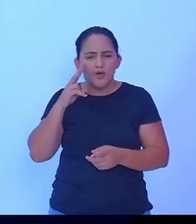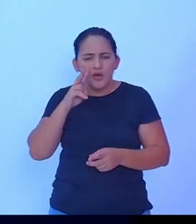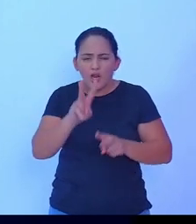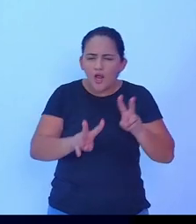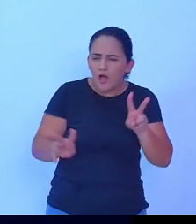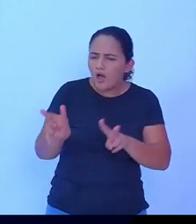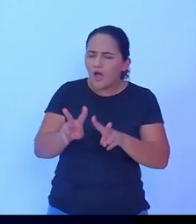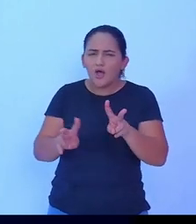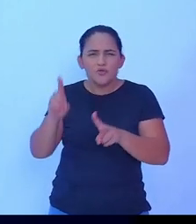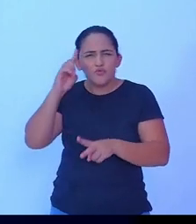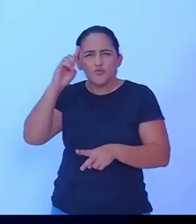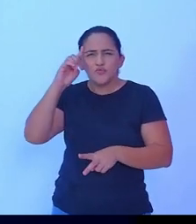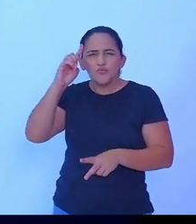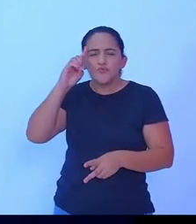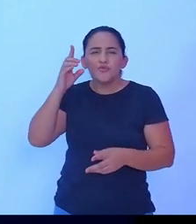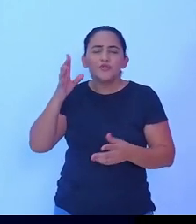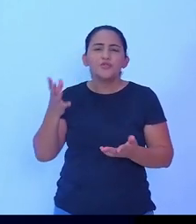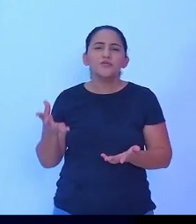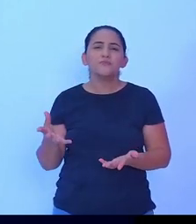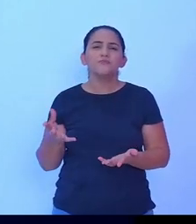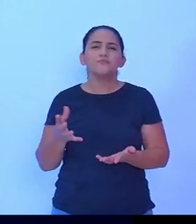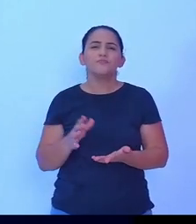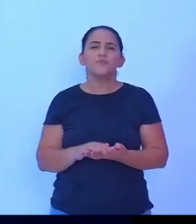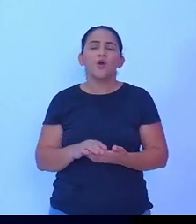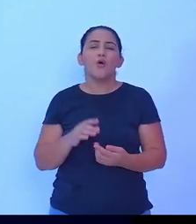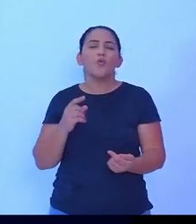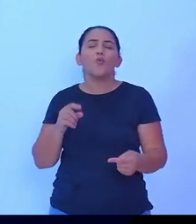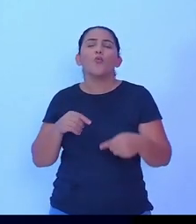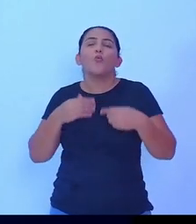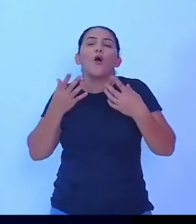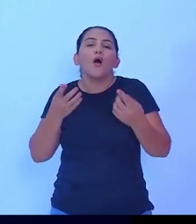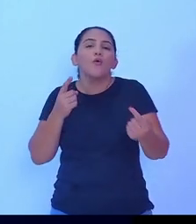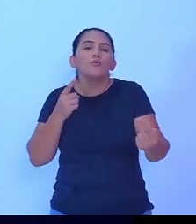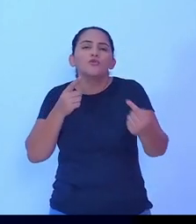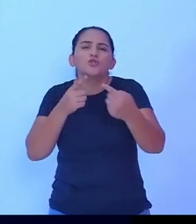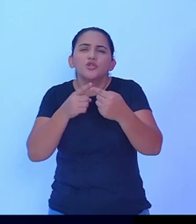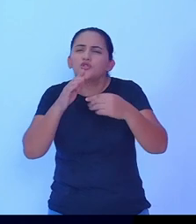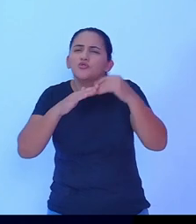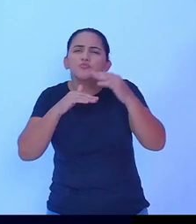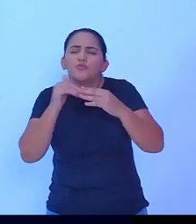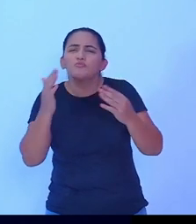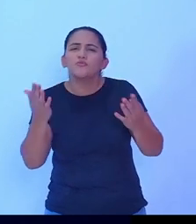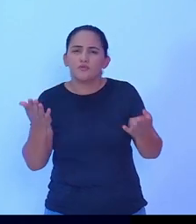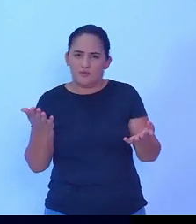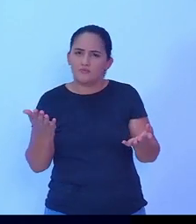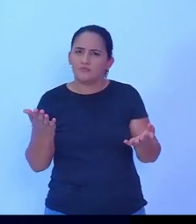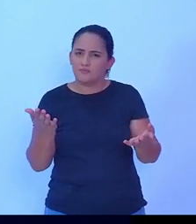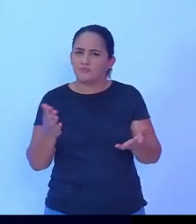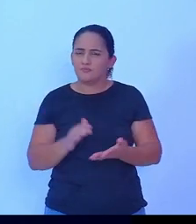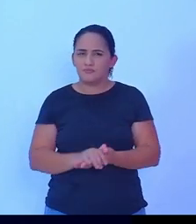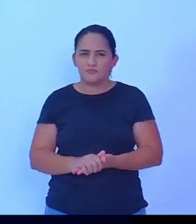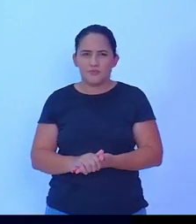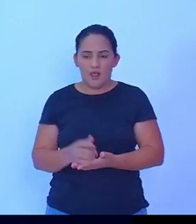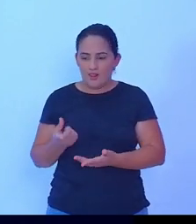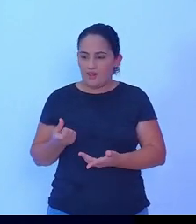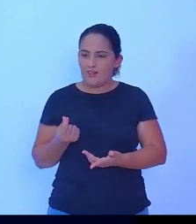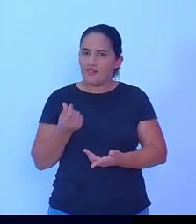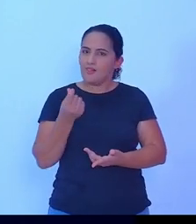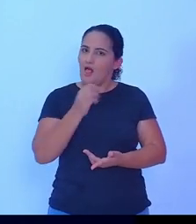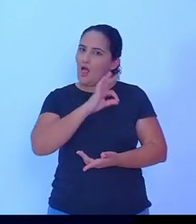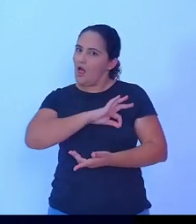dia qual é o interesse de cada profissional e valorizar os salários,